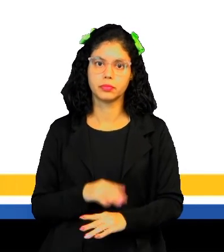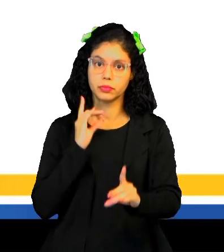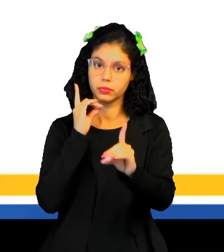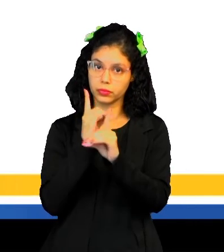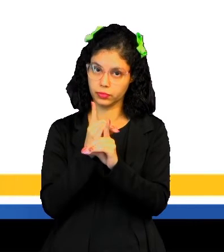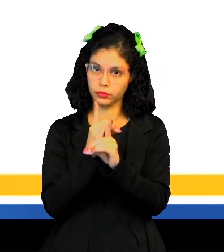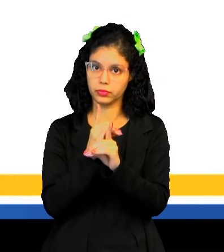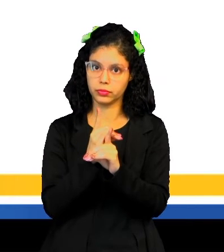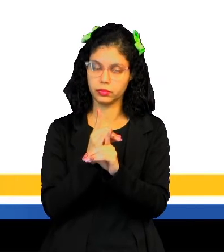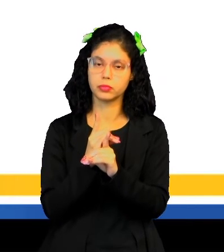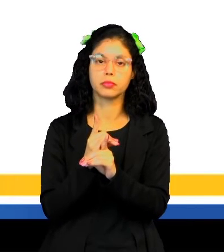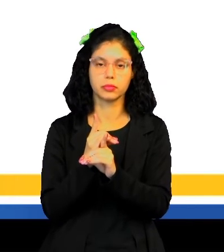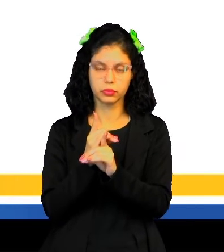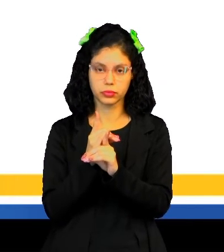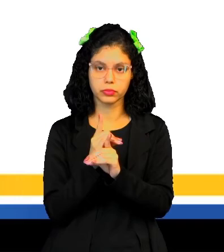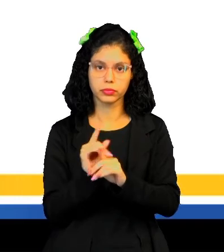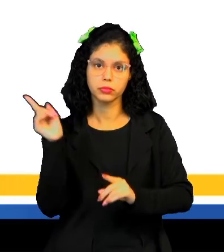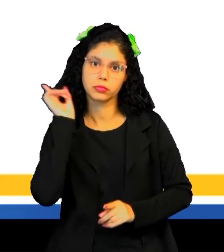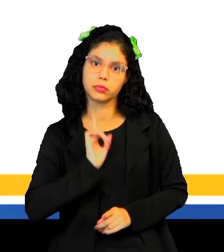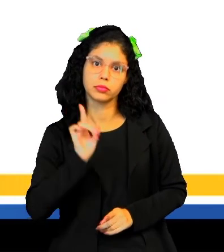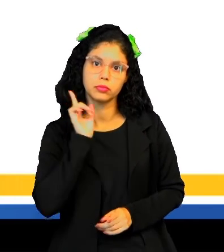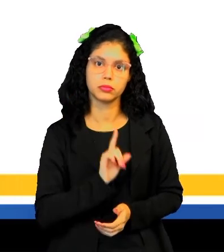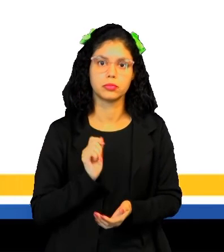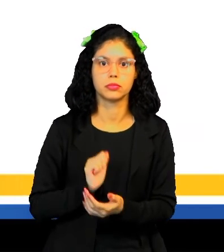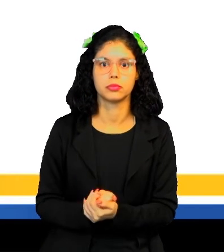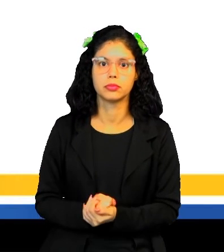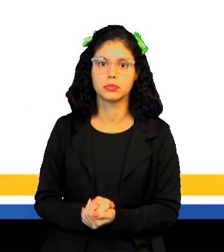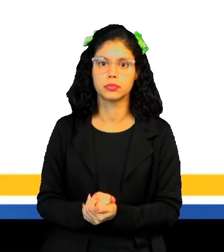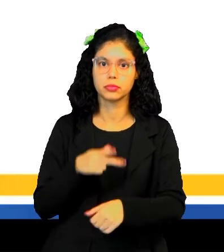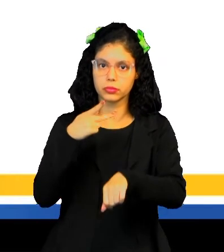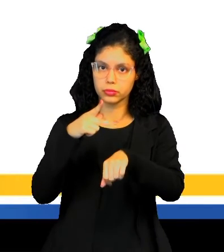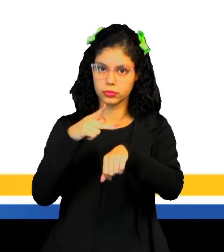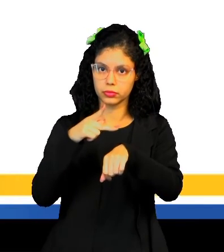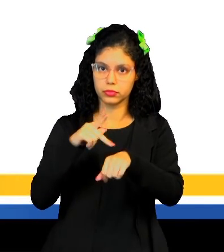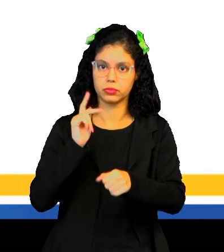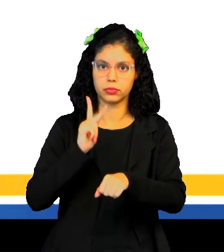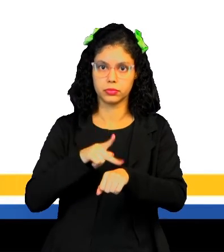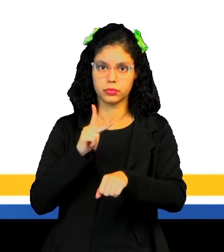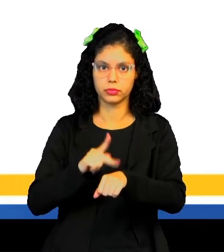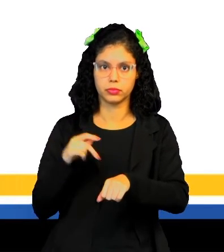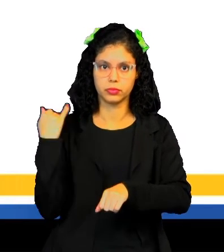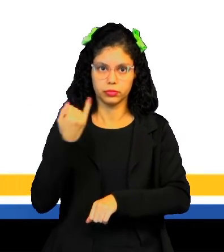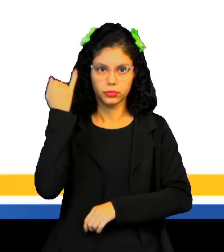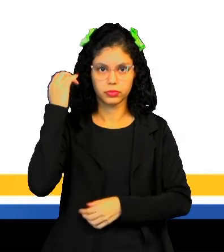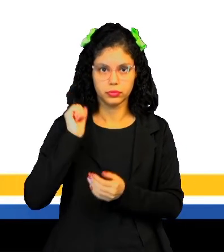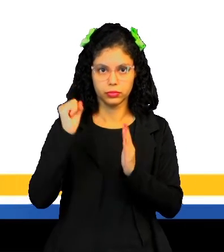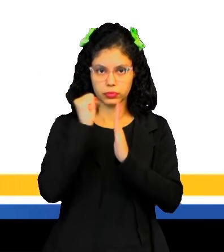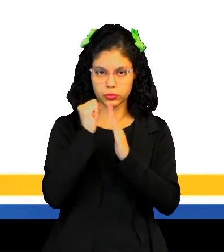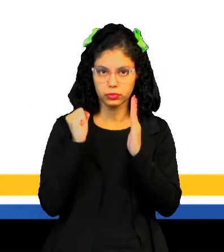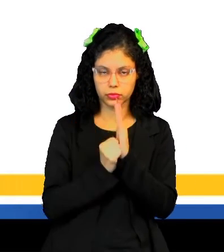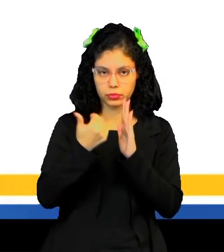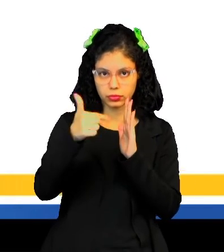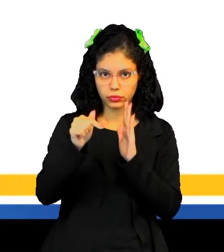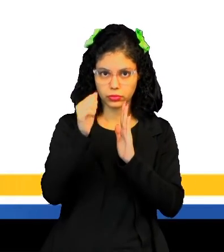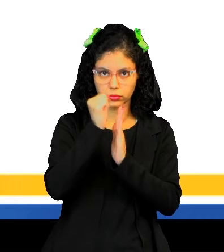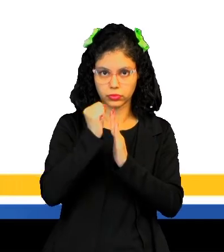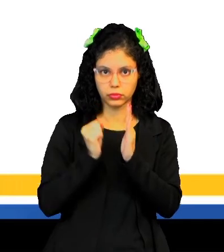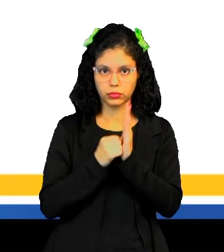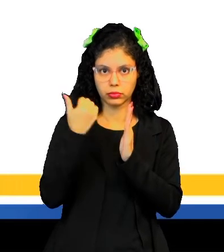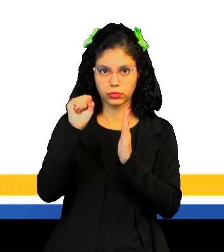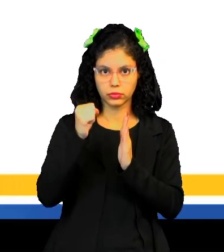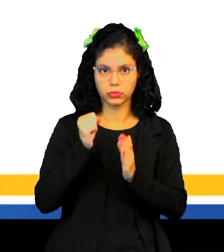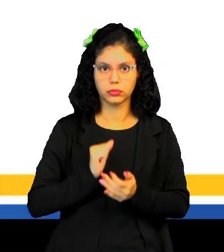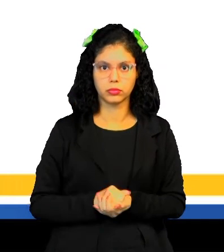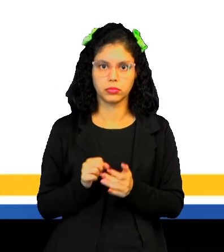Mais uma questão. Com a descoberta das minas de metais e pedras preciosos nos séculos XVII e